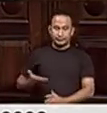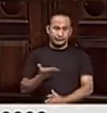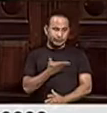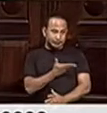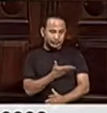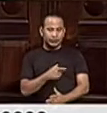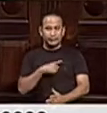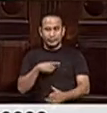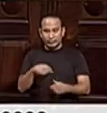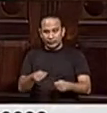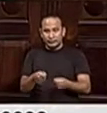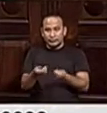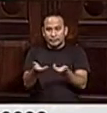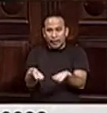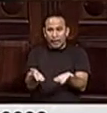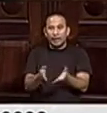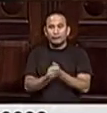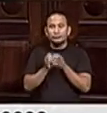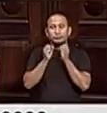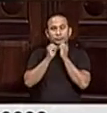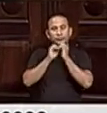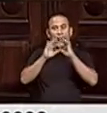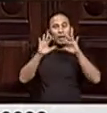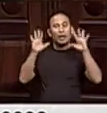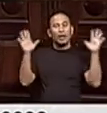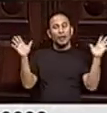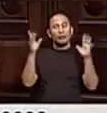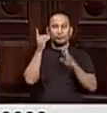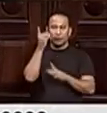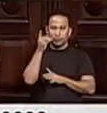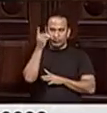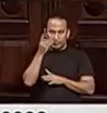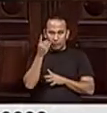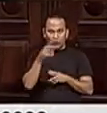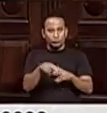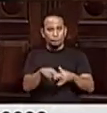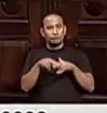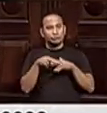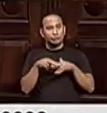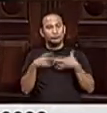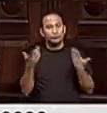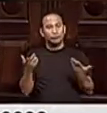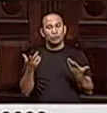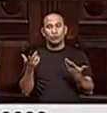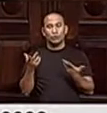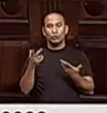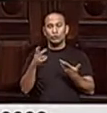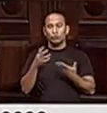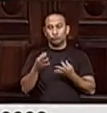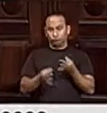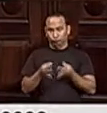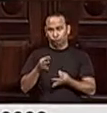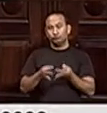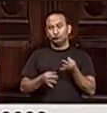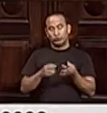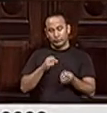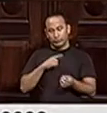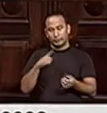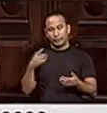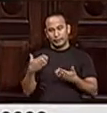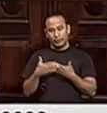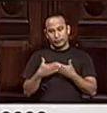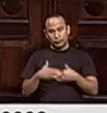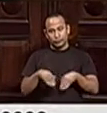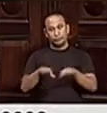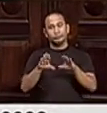ter dado alguns esclarecimentos e informações aos deputados a respeito das questões jurídicas que estão em andamento